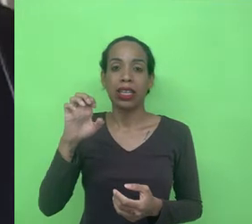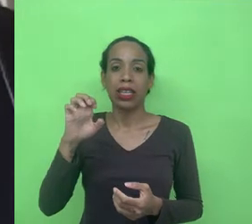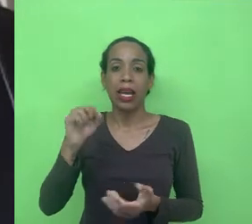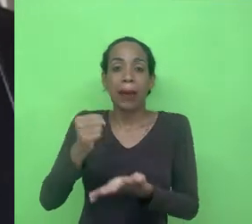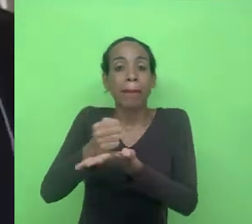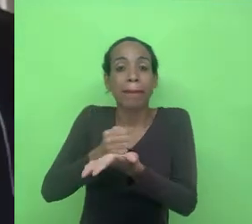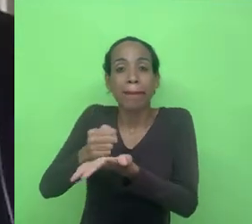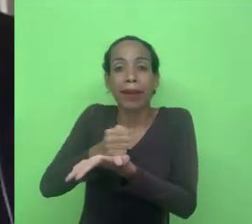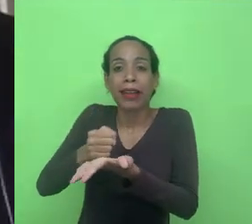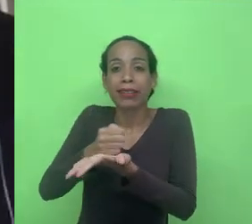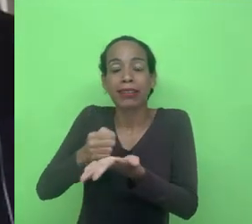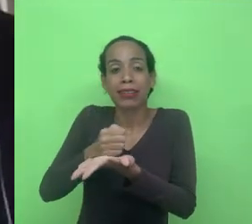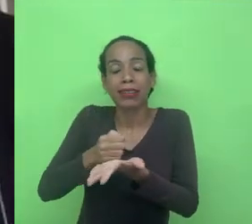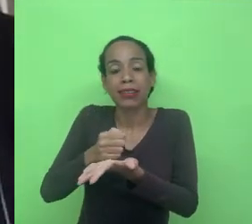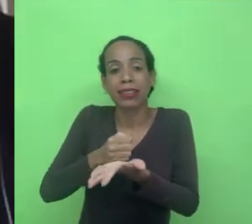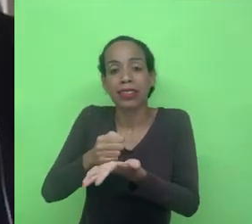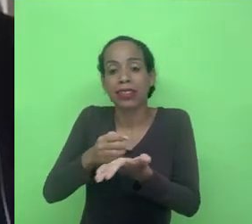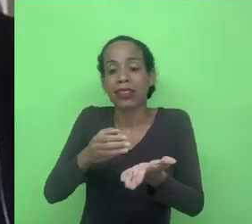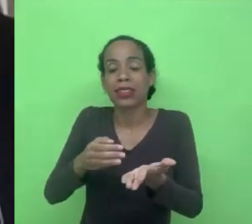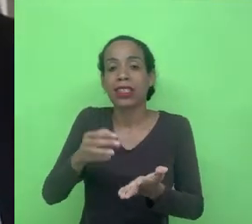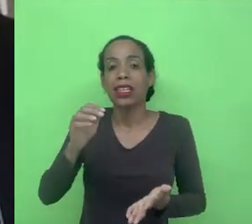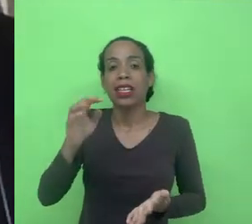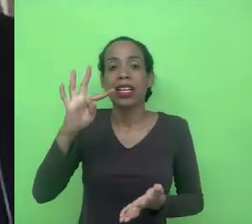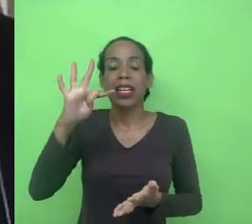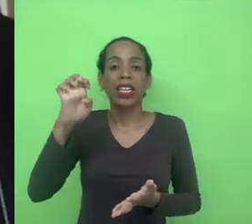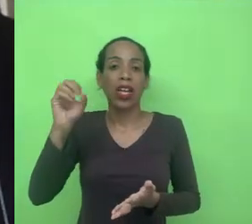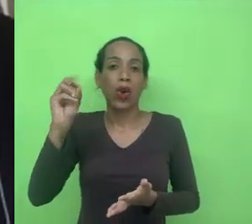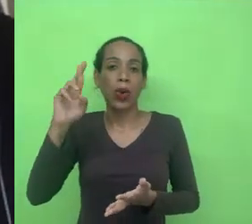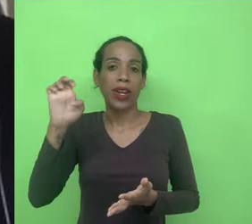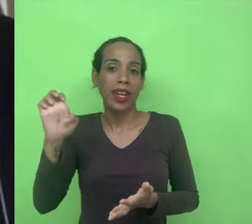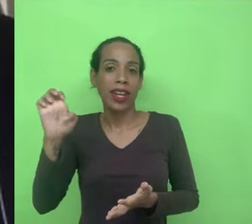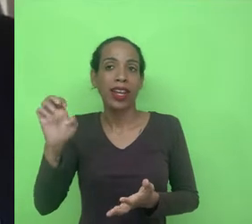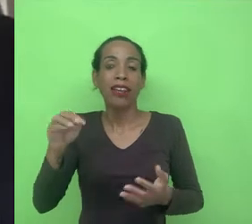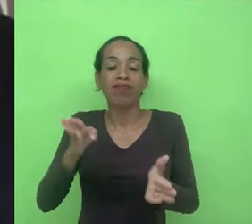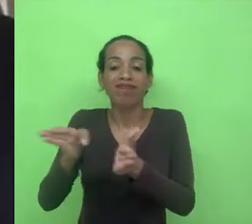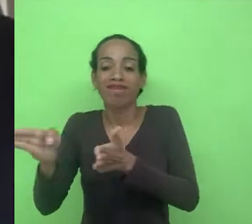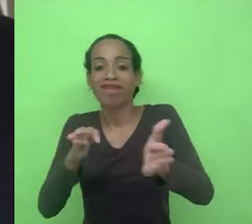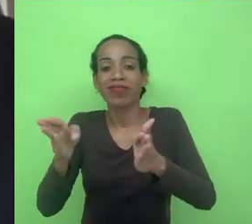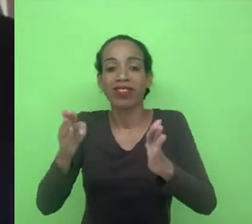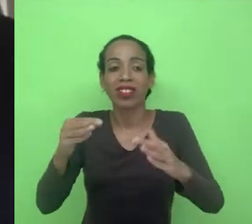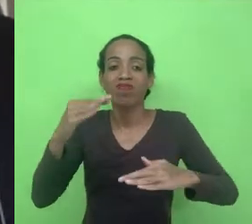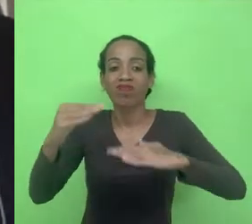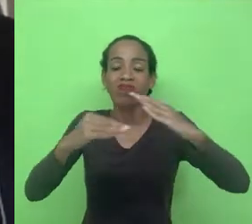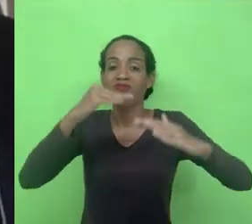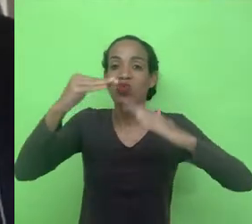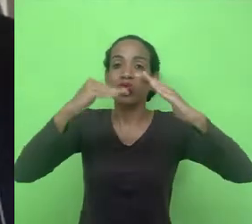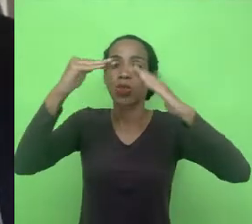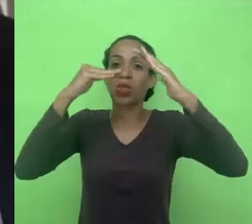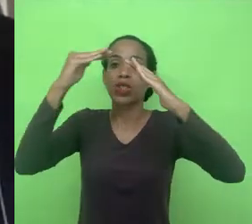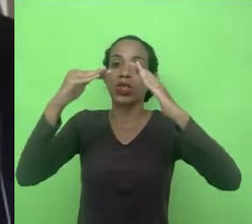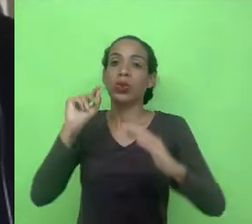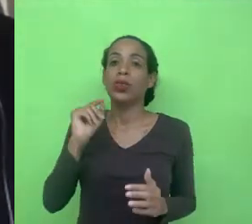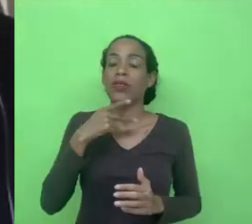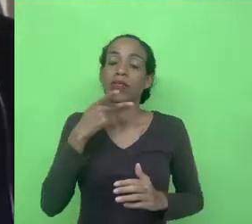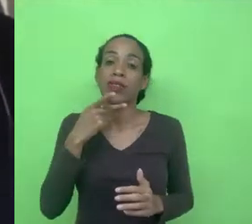teoria que guia essa pesquisa, esse processo e o que diz a